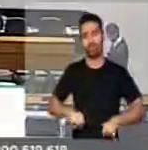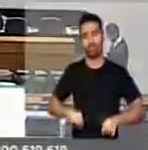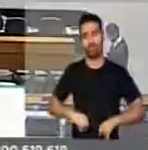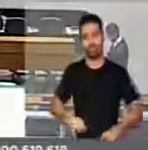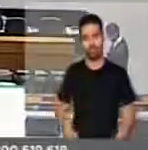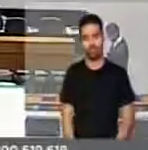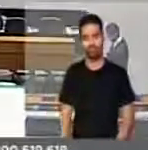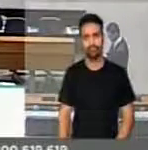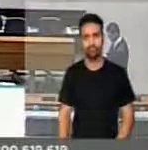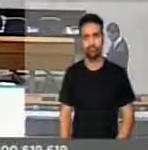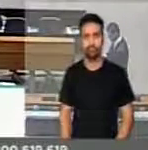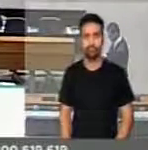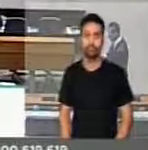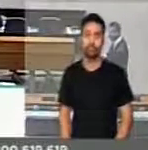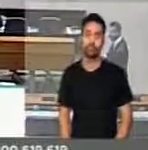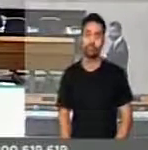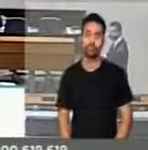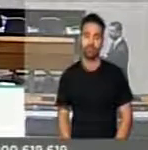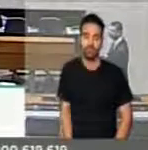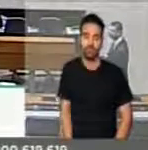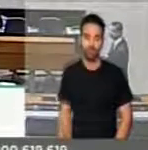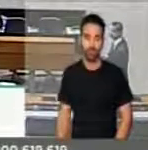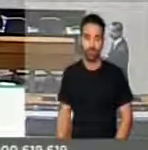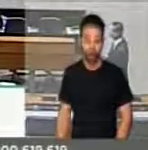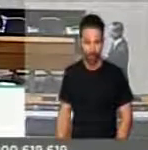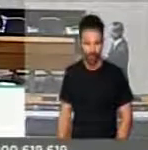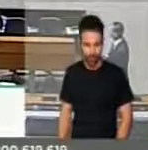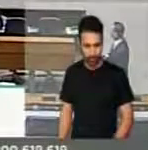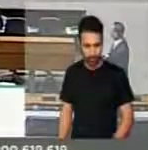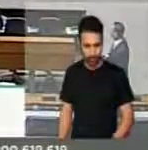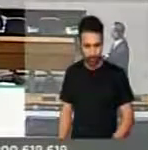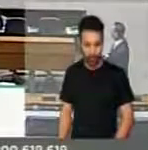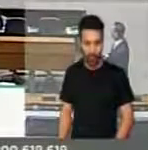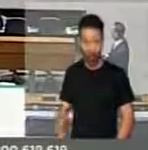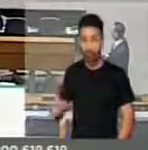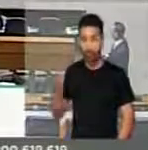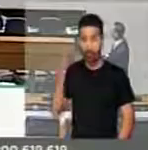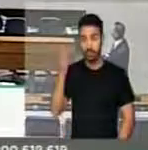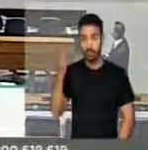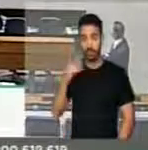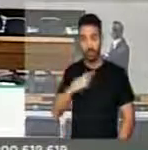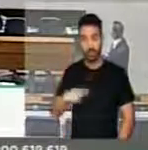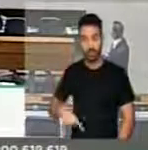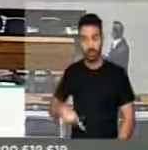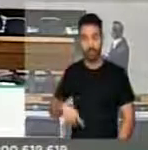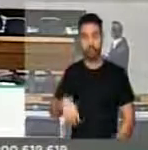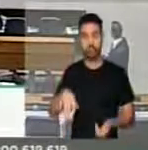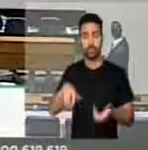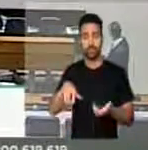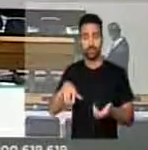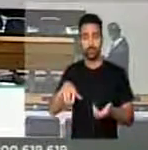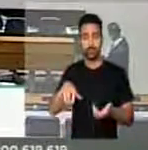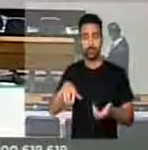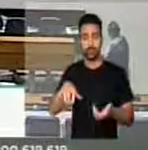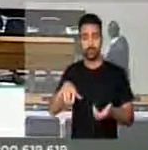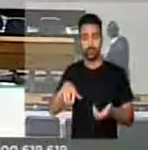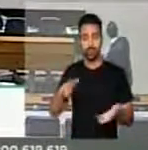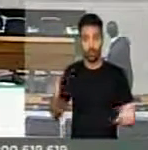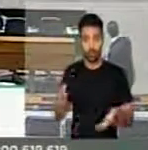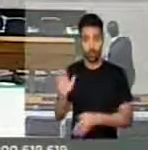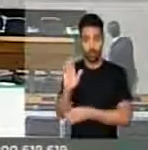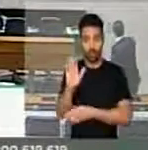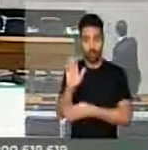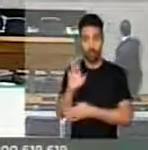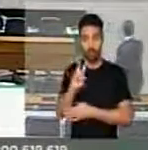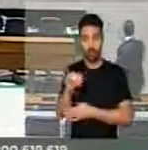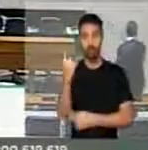Palavras do deputado Deleu, Sr. Presidente. Sr. Presidente, o Congresso Nacional vai escrever na tarde de hoje o último